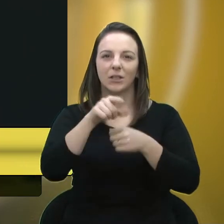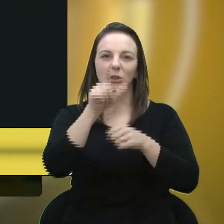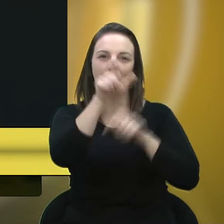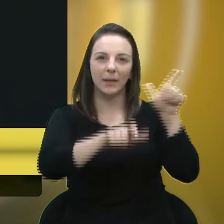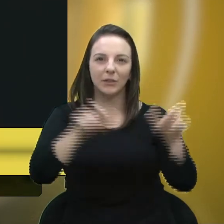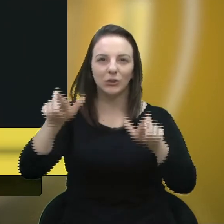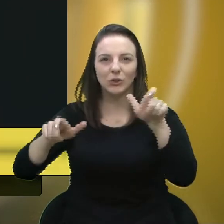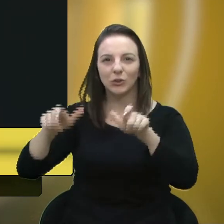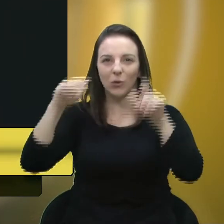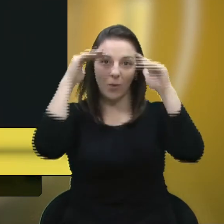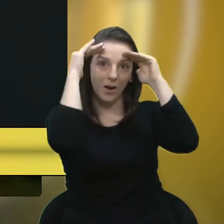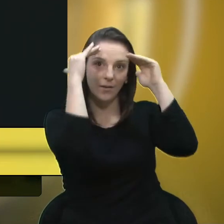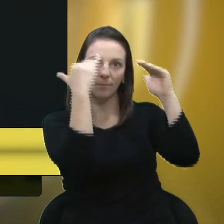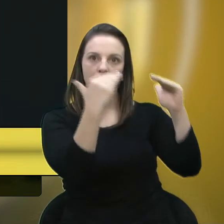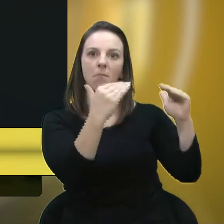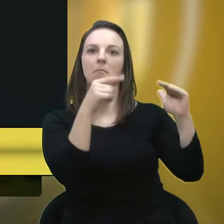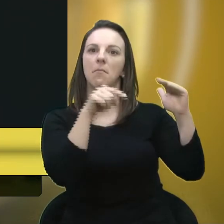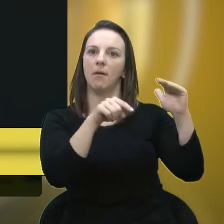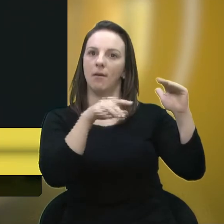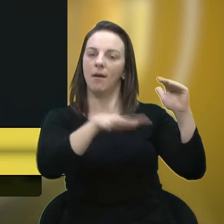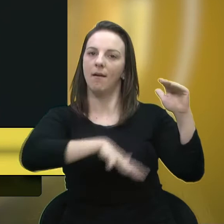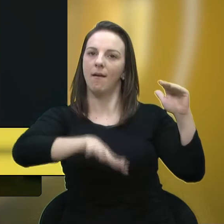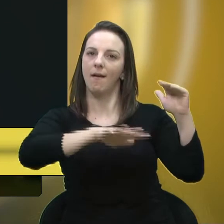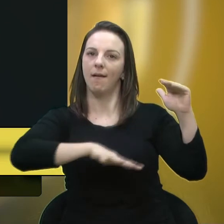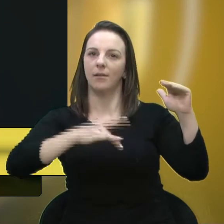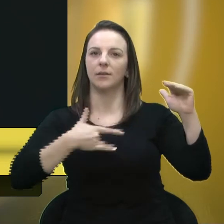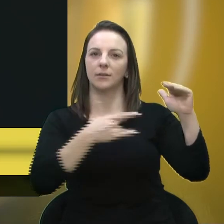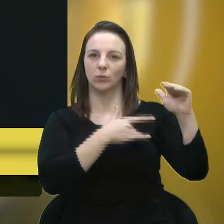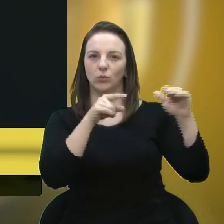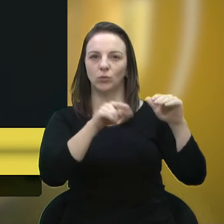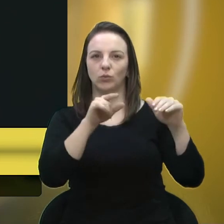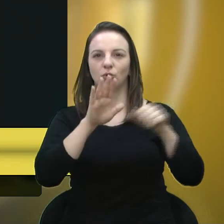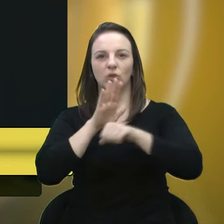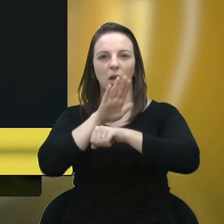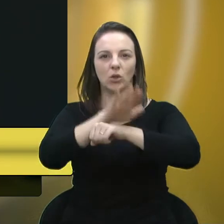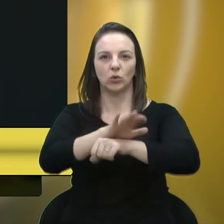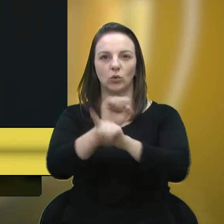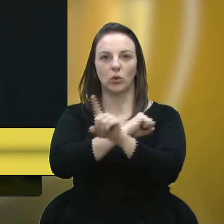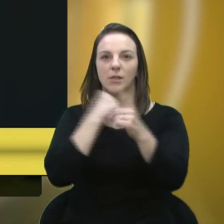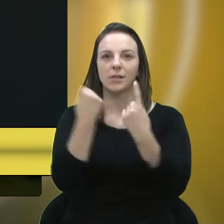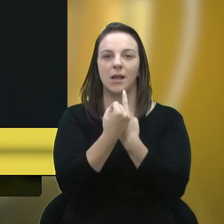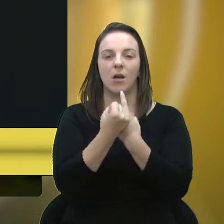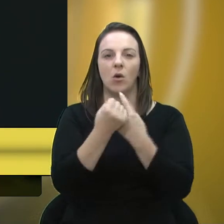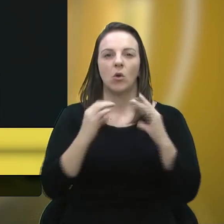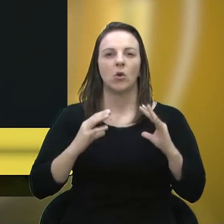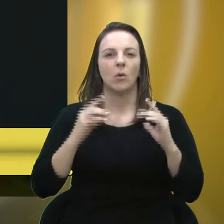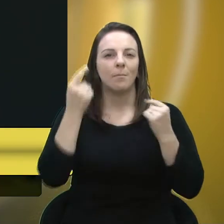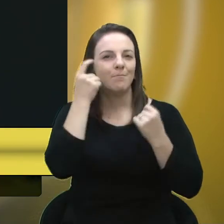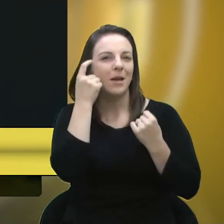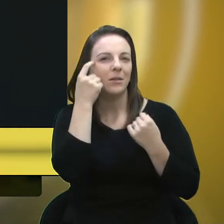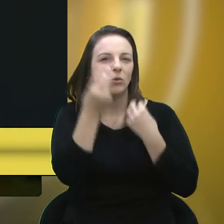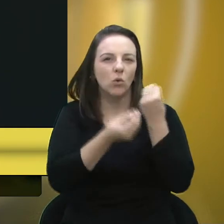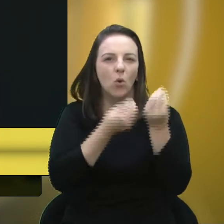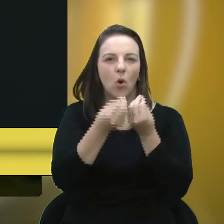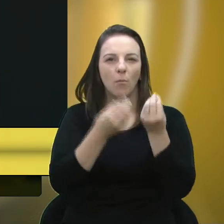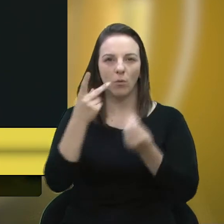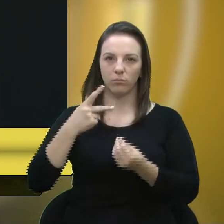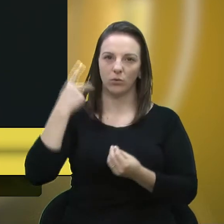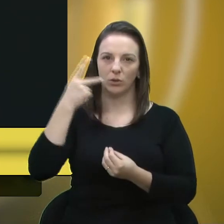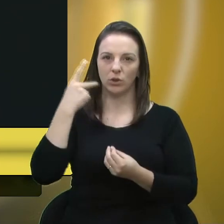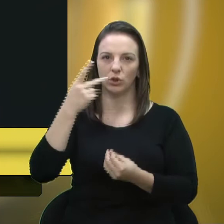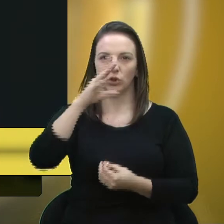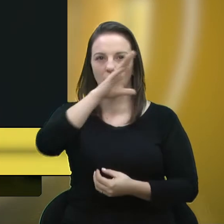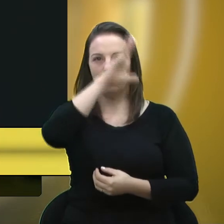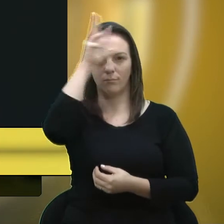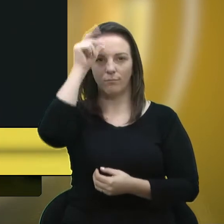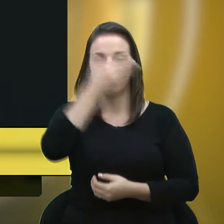na área da saúde, como assistente social, uma pessoa que pensou as políticas públicas e que participou da implantação do